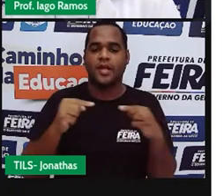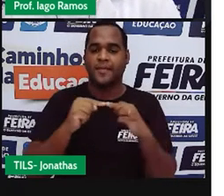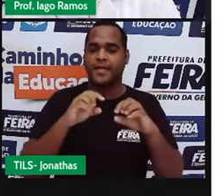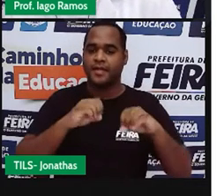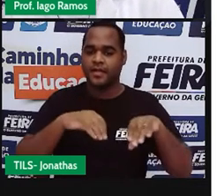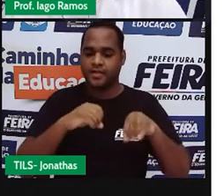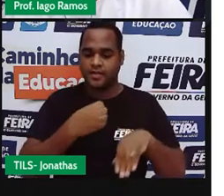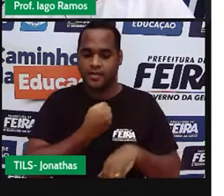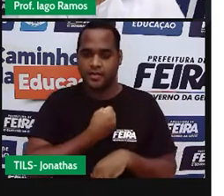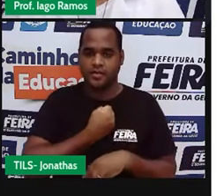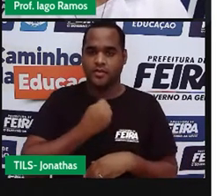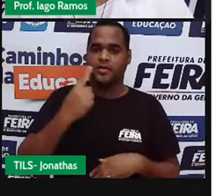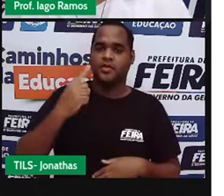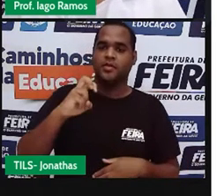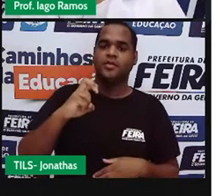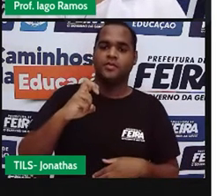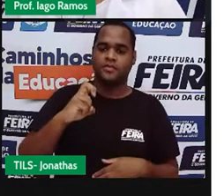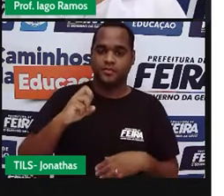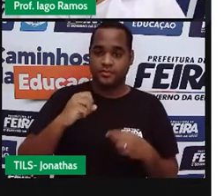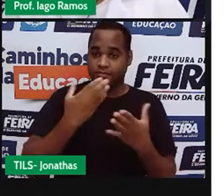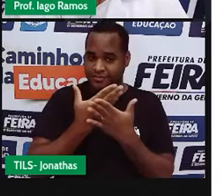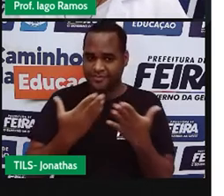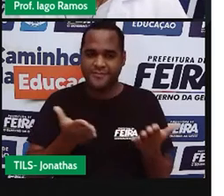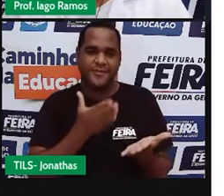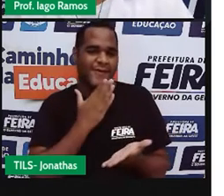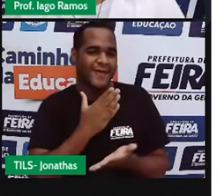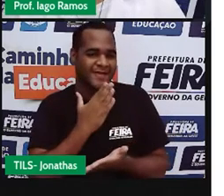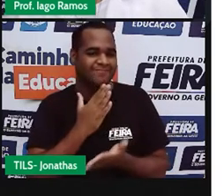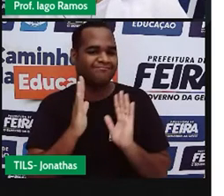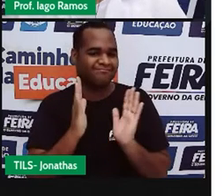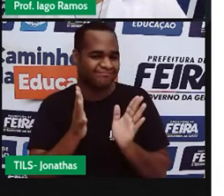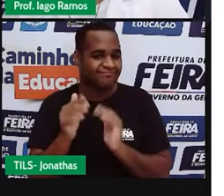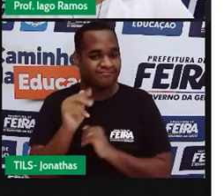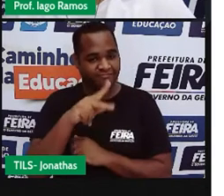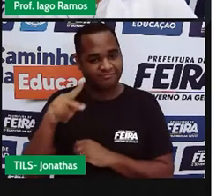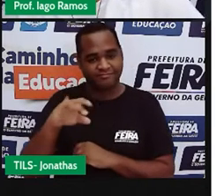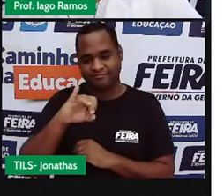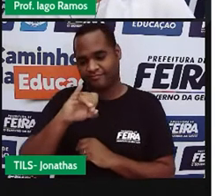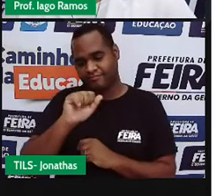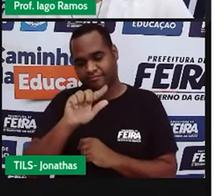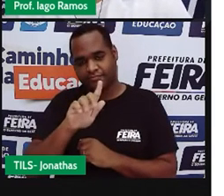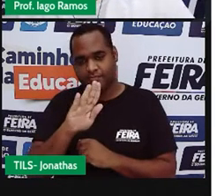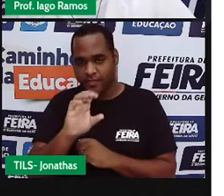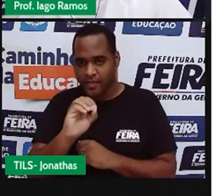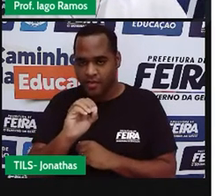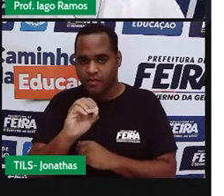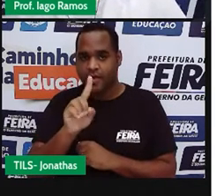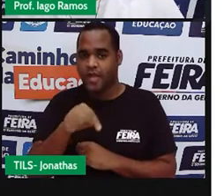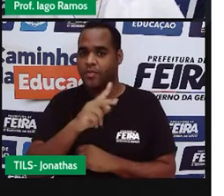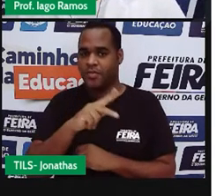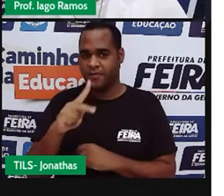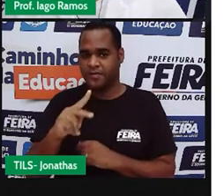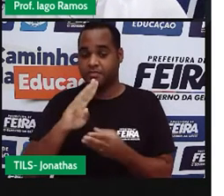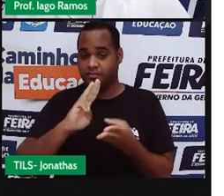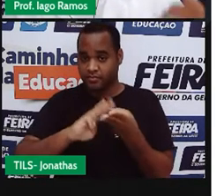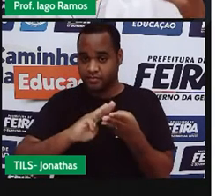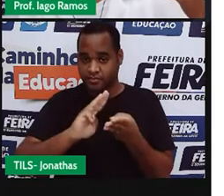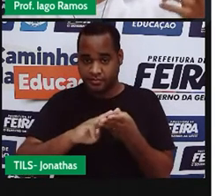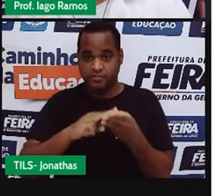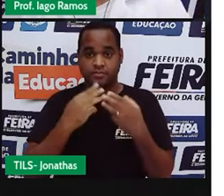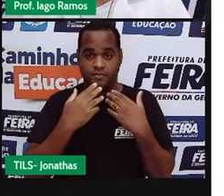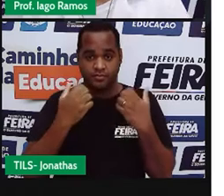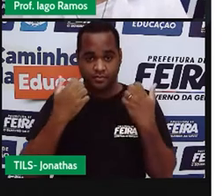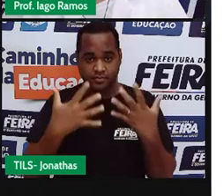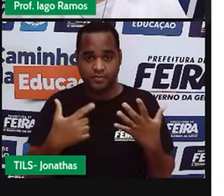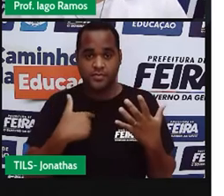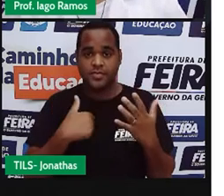15. Você já me conhece, eu sou o professor Iago Ramos, professor de matemática, que